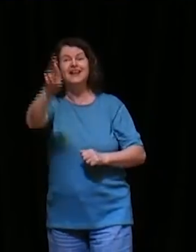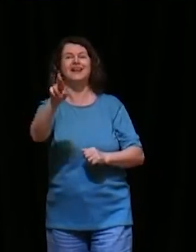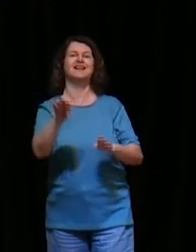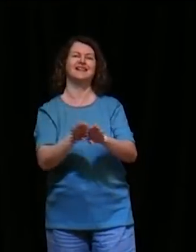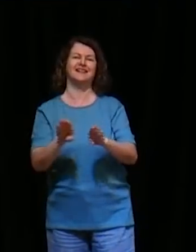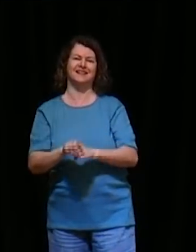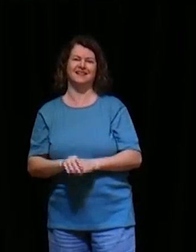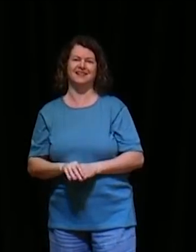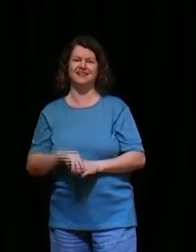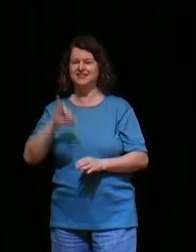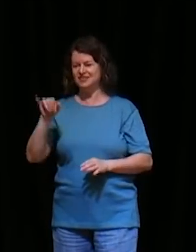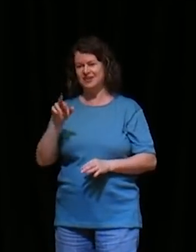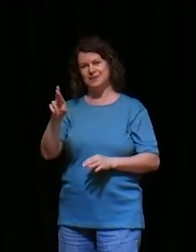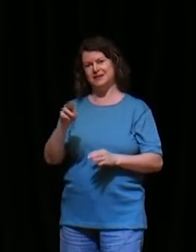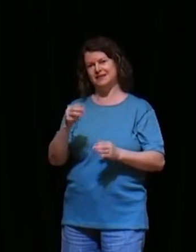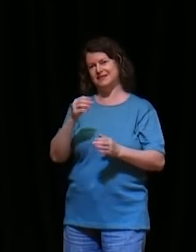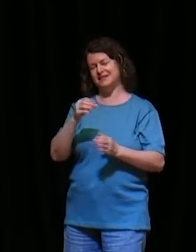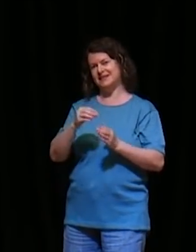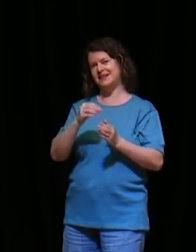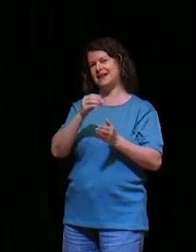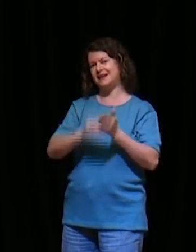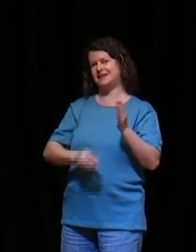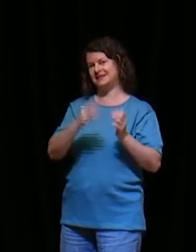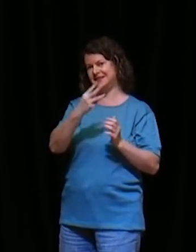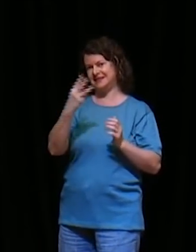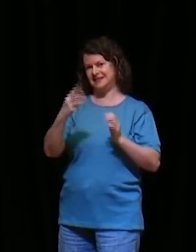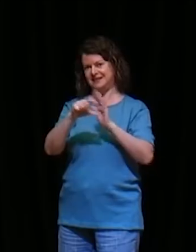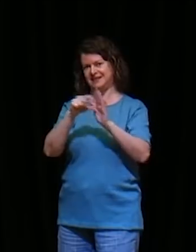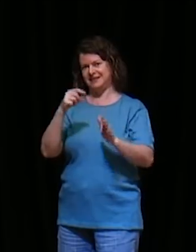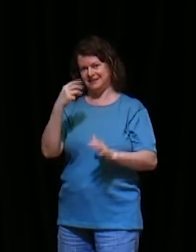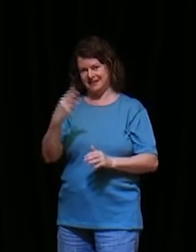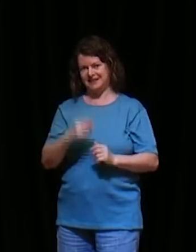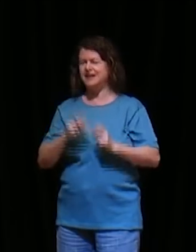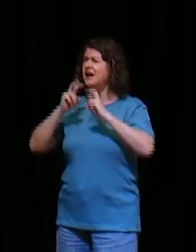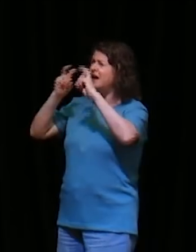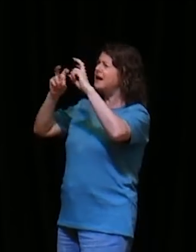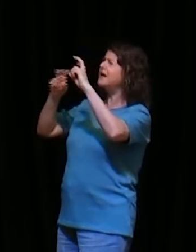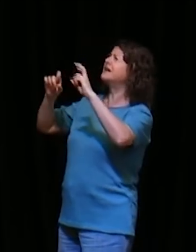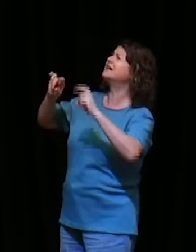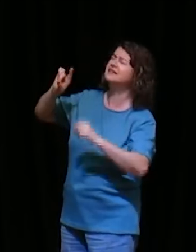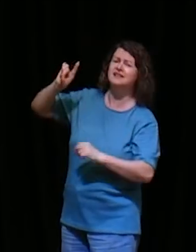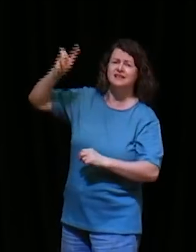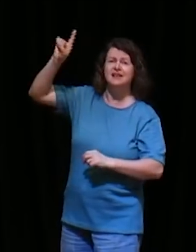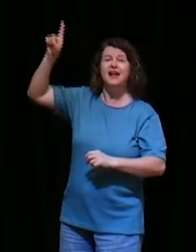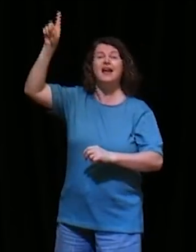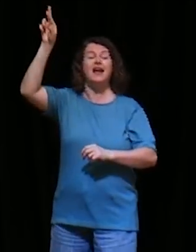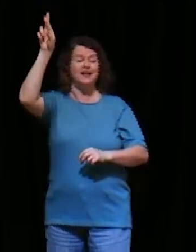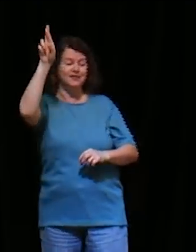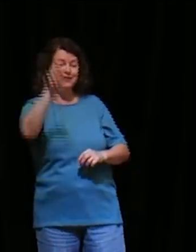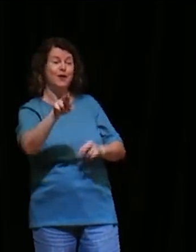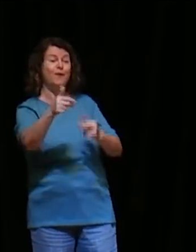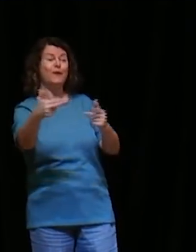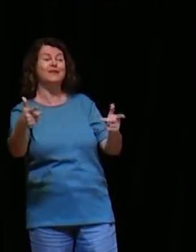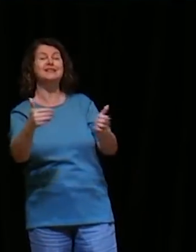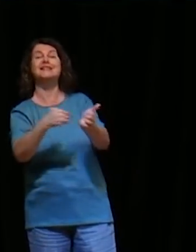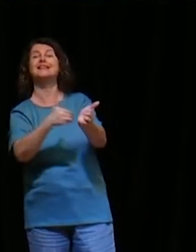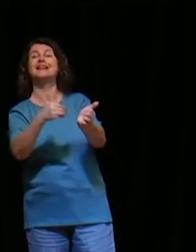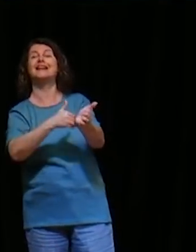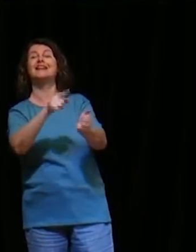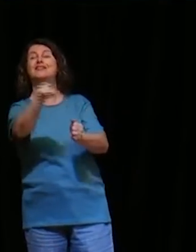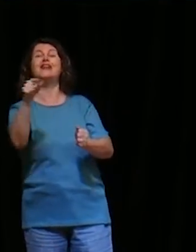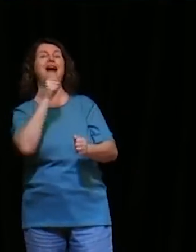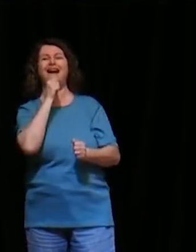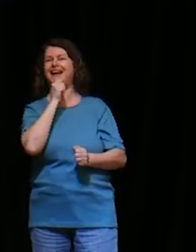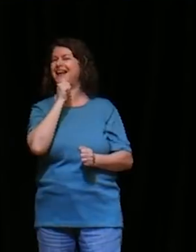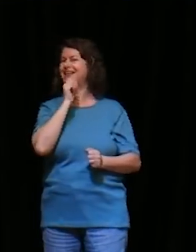clame a mim, responder, tirei, responder lei, e lhe direi, coisas grandiosas, insondáveis, que você não conhece, querido, esse aqui, é o